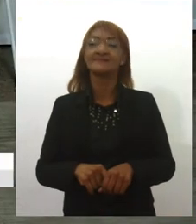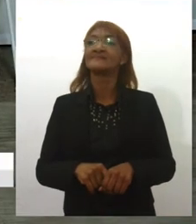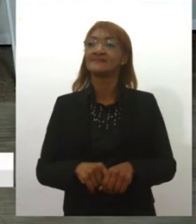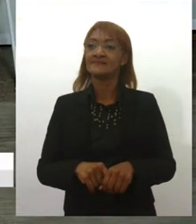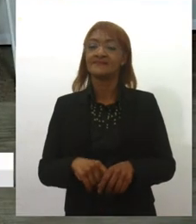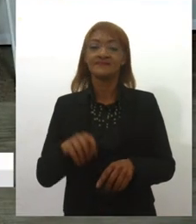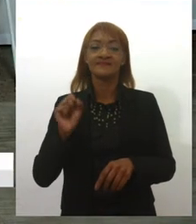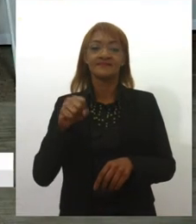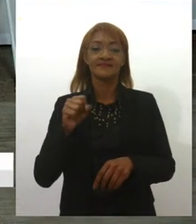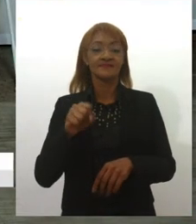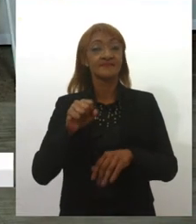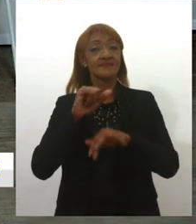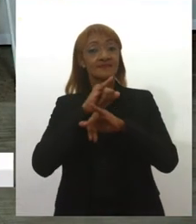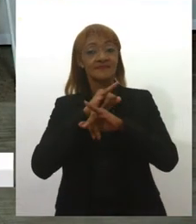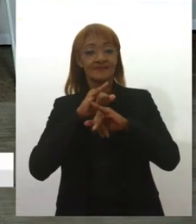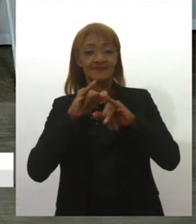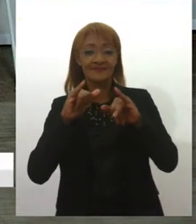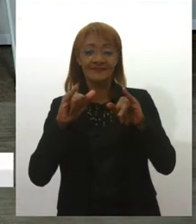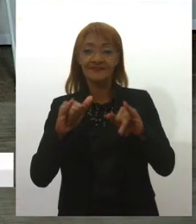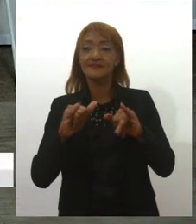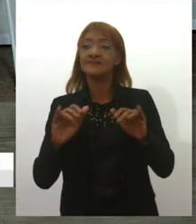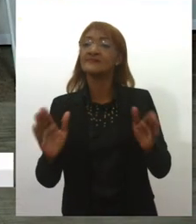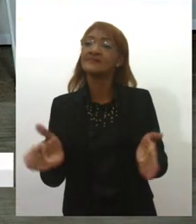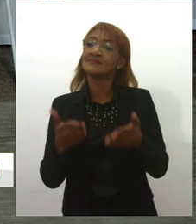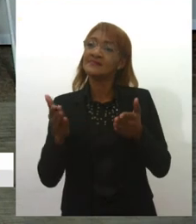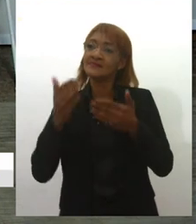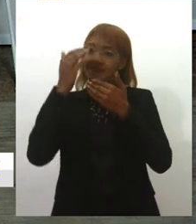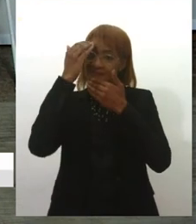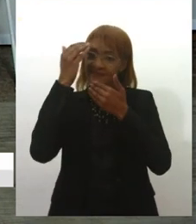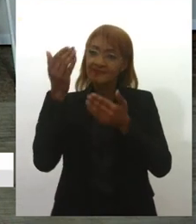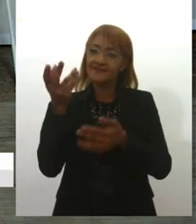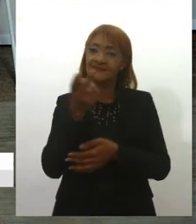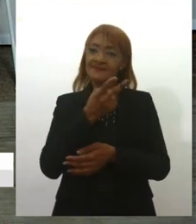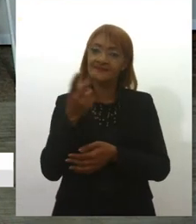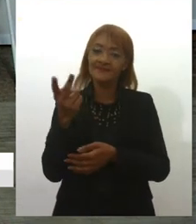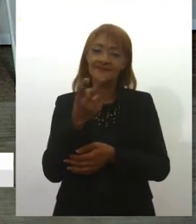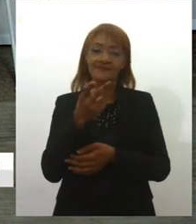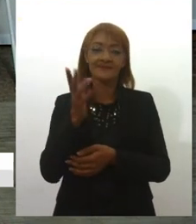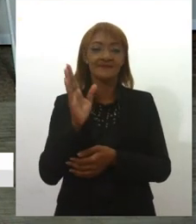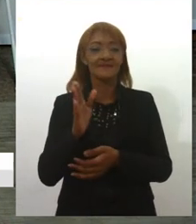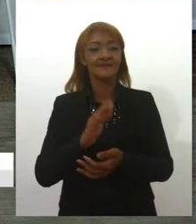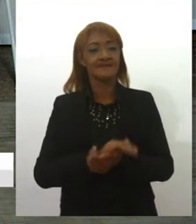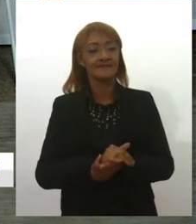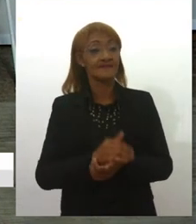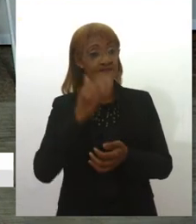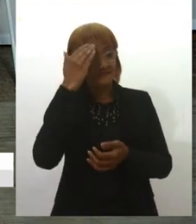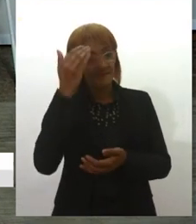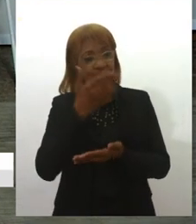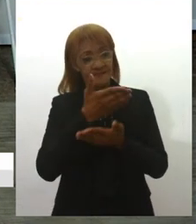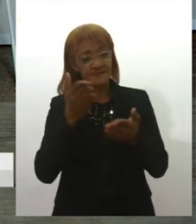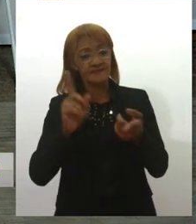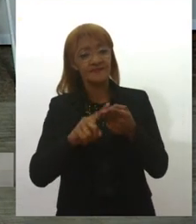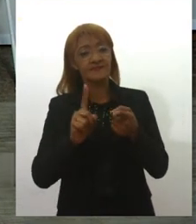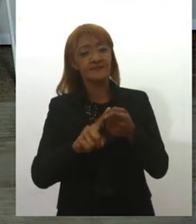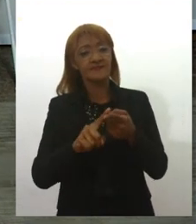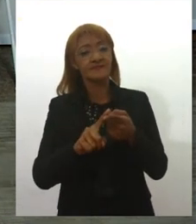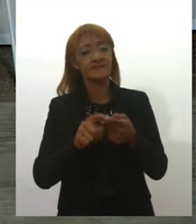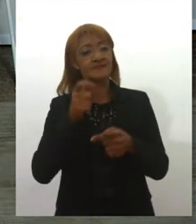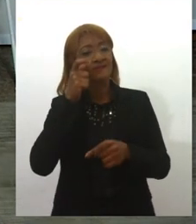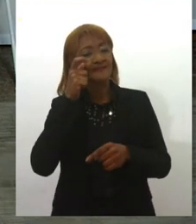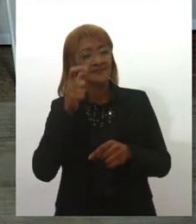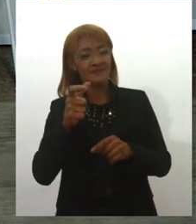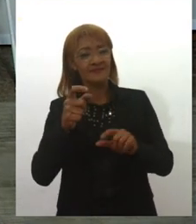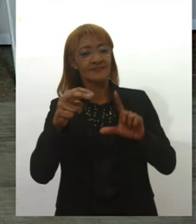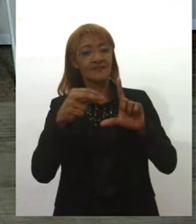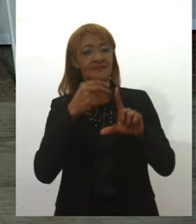aí dado o recado e o incentivo. Obrigada mais uma vez a vocês e obrigada também a você que acompanhou o